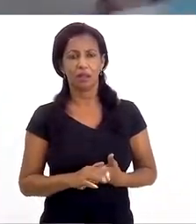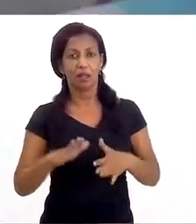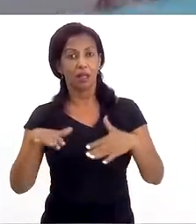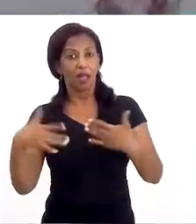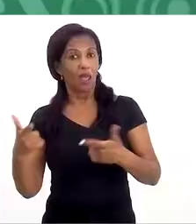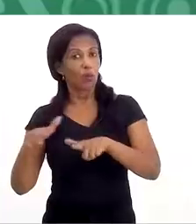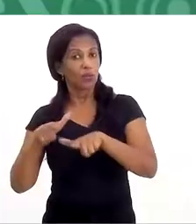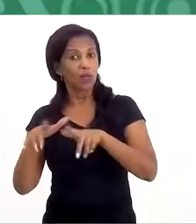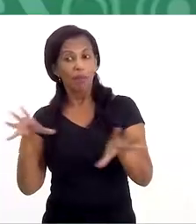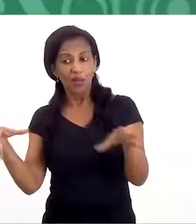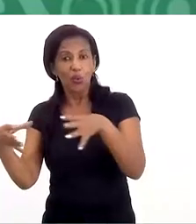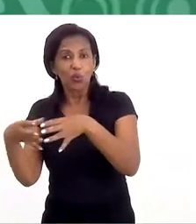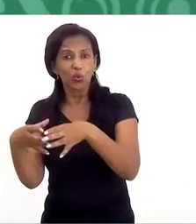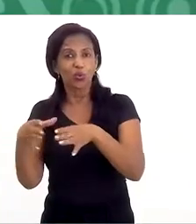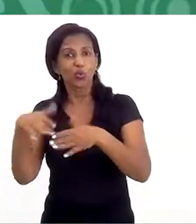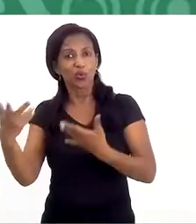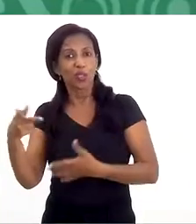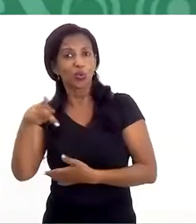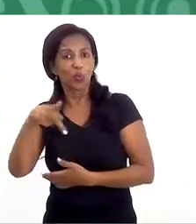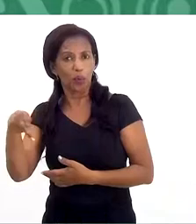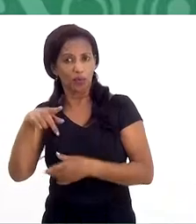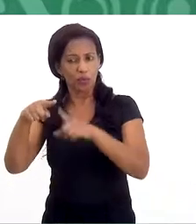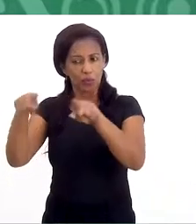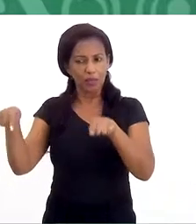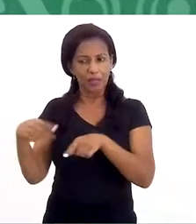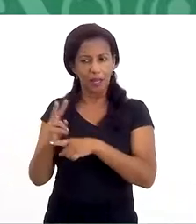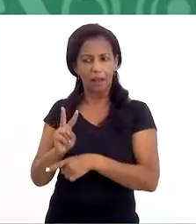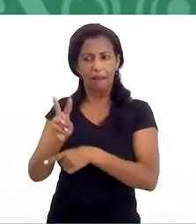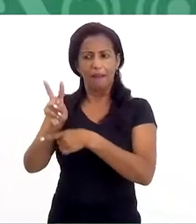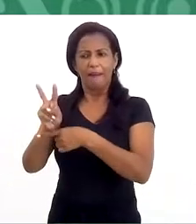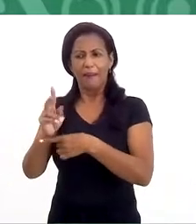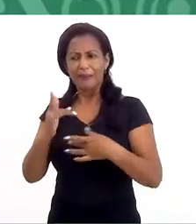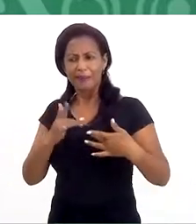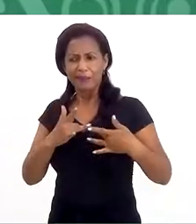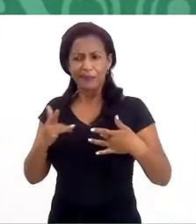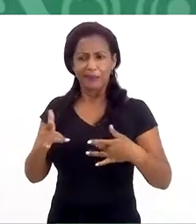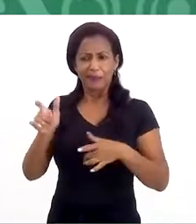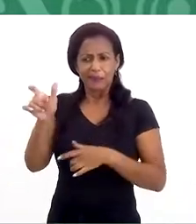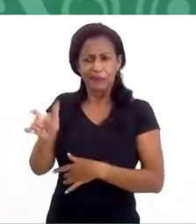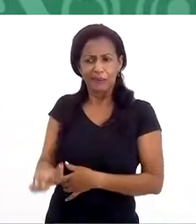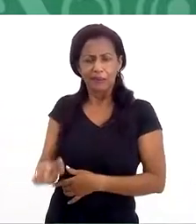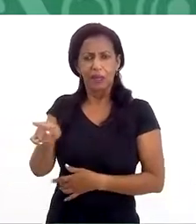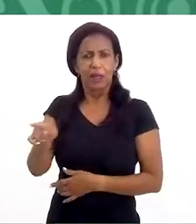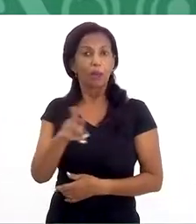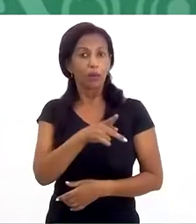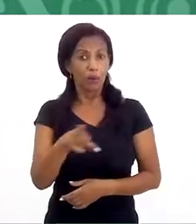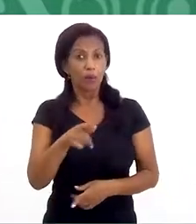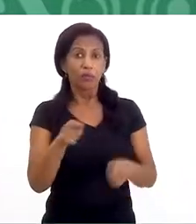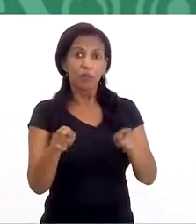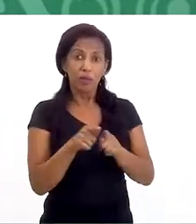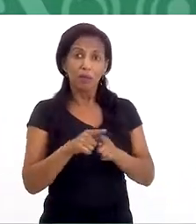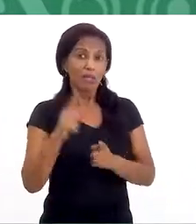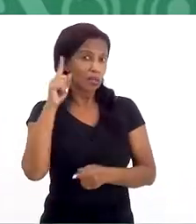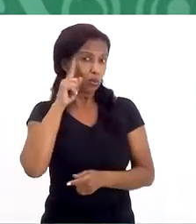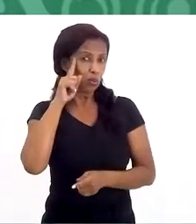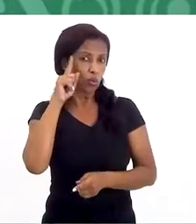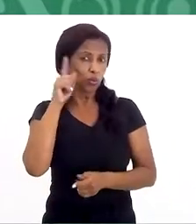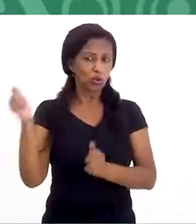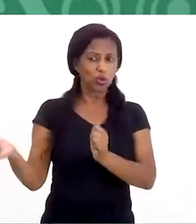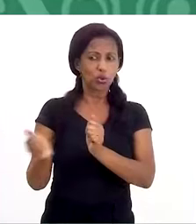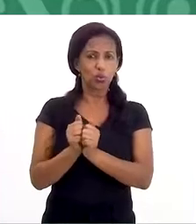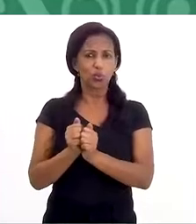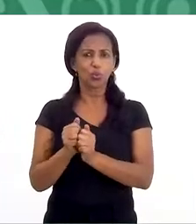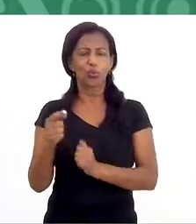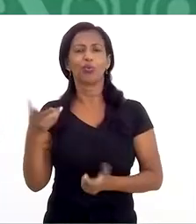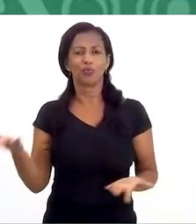Maura? Tanto do professor dentro da sala de aula, que pode ter esse olhar sensível para um comportamento, porque o professor também está ali diariamente